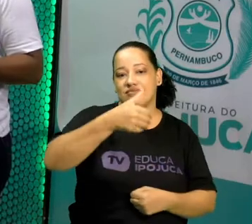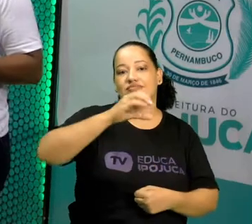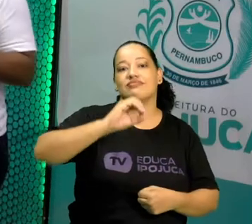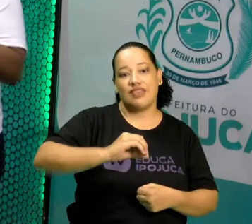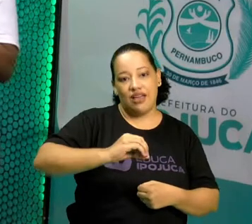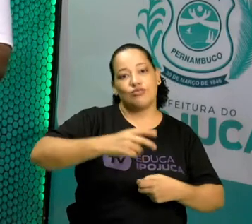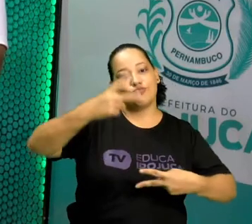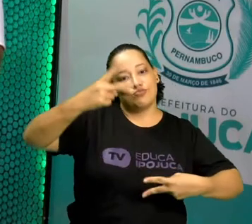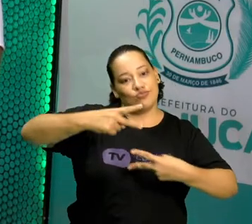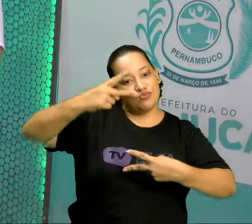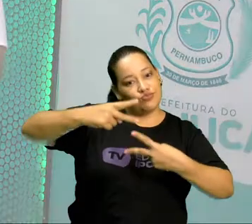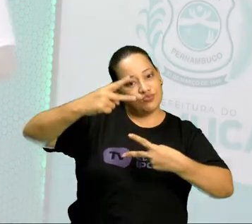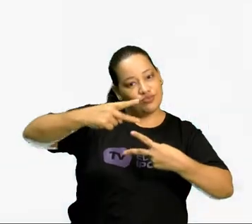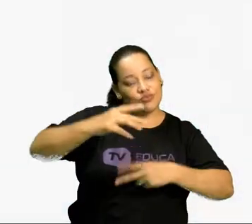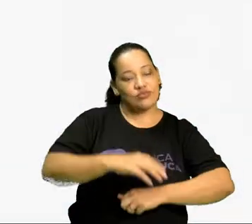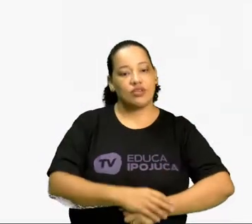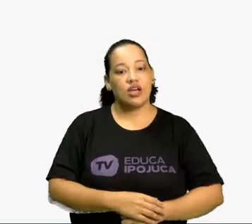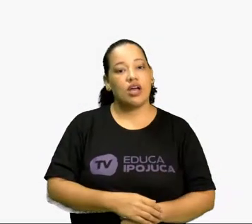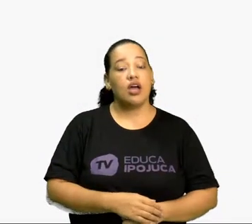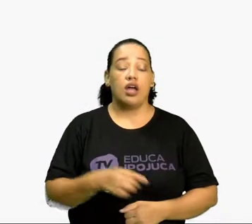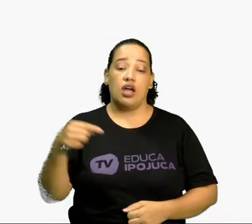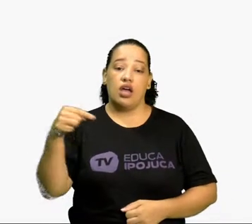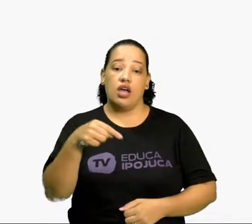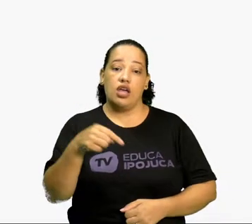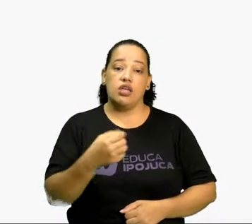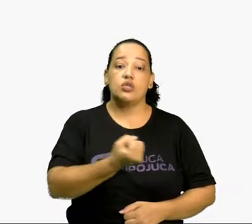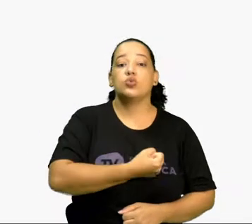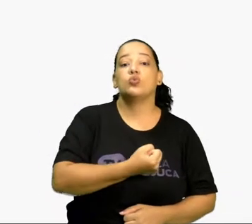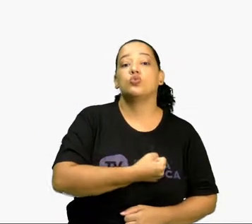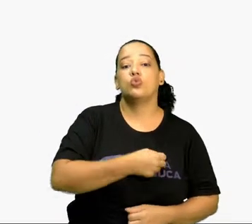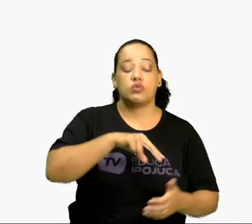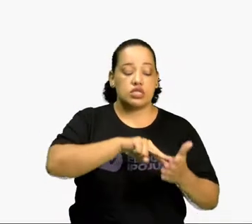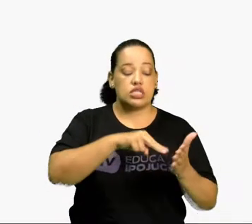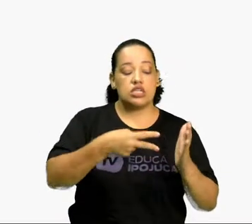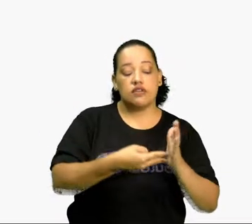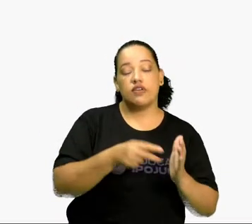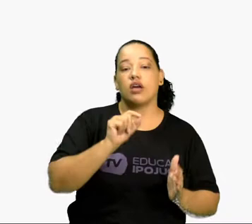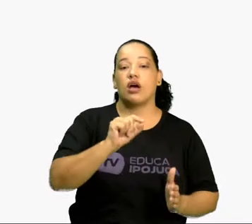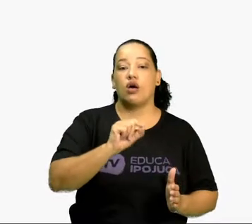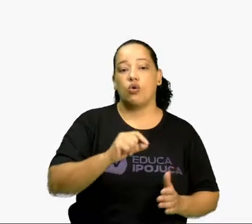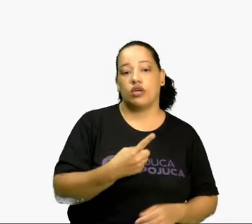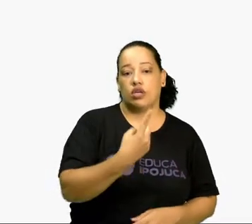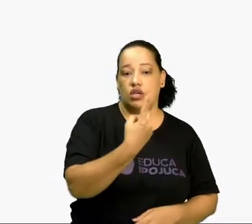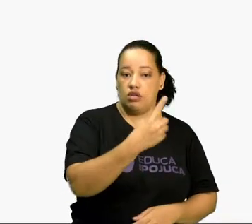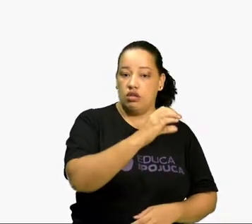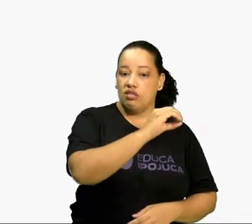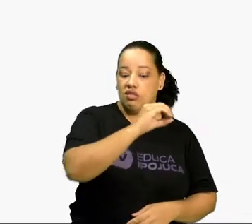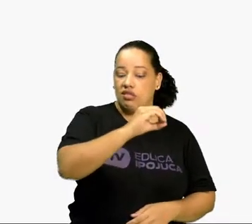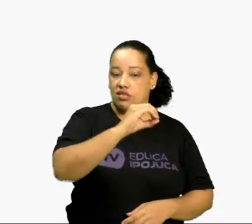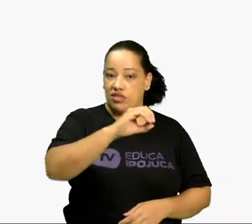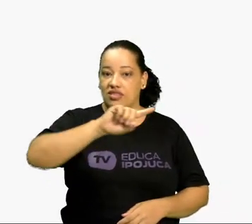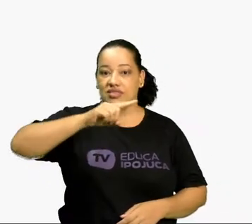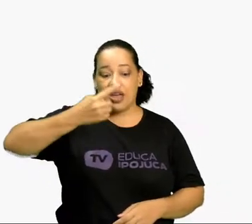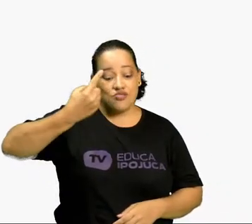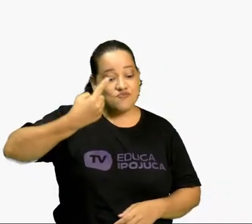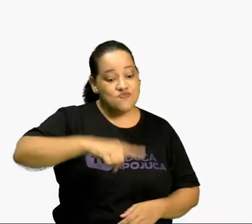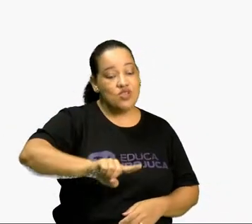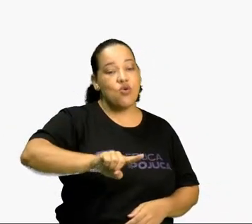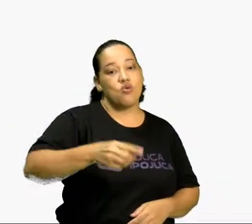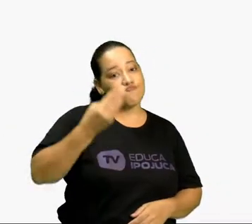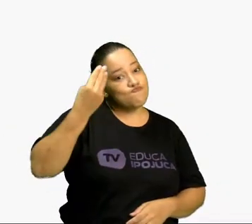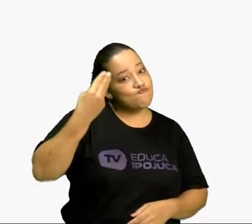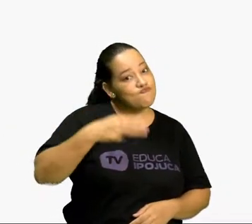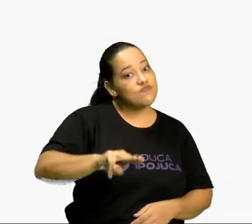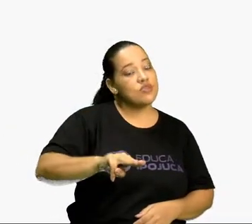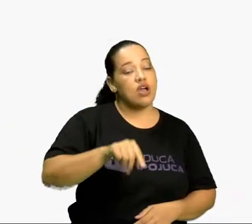Vamos lá! Este número aqui significa 10 milhões. Vamos representar na potência de base 10?